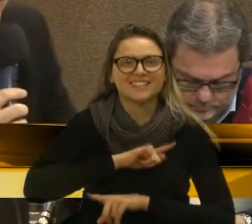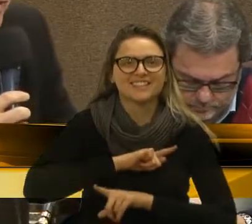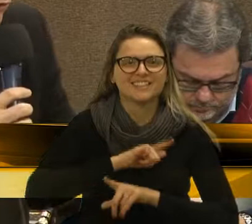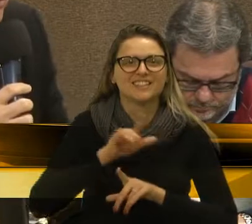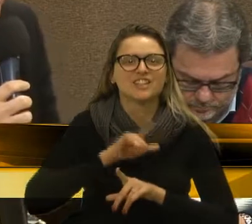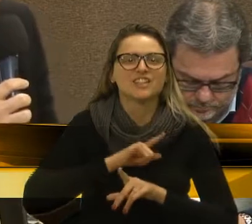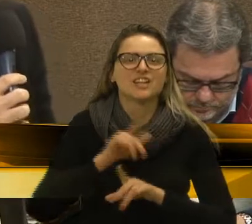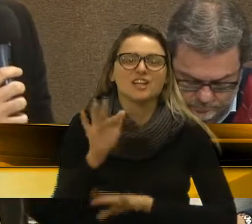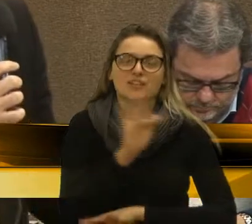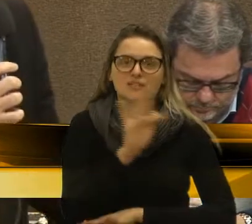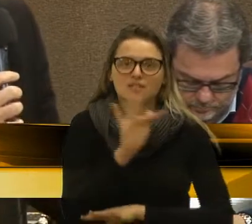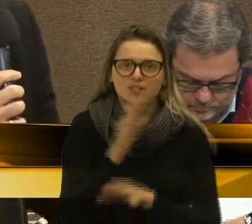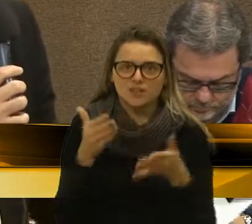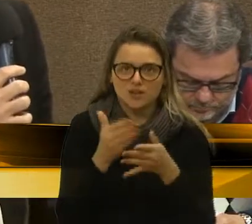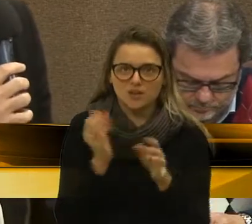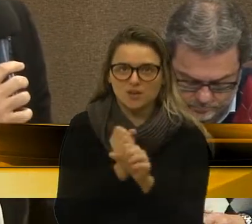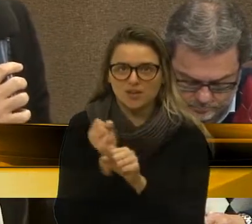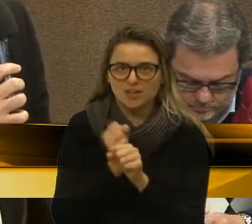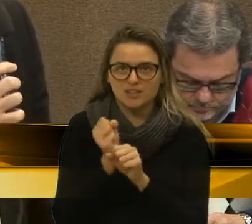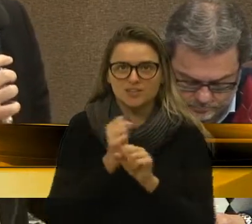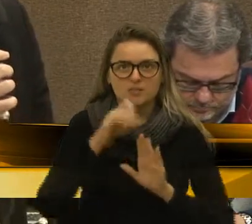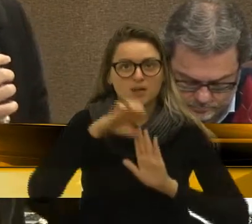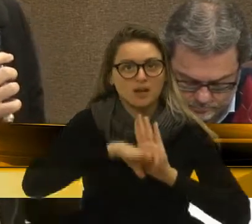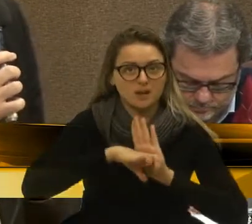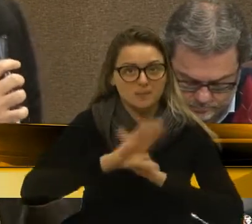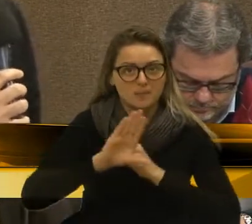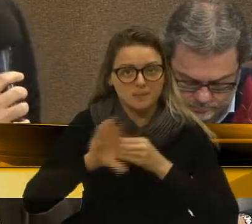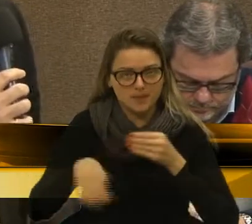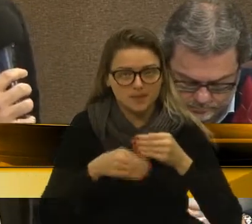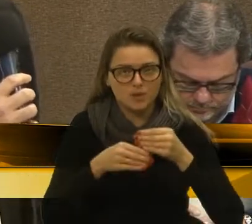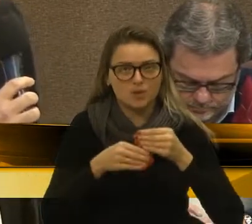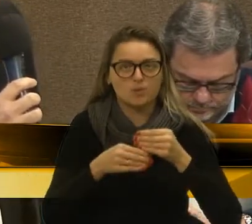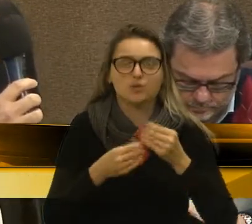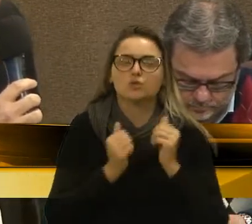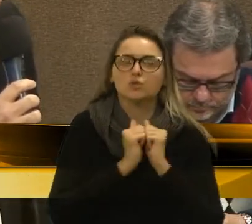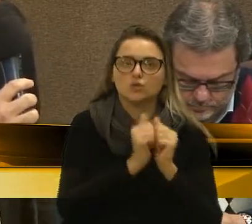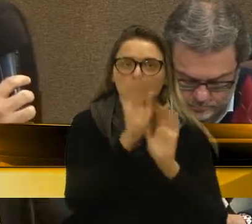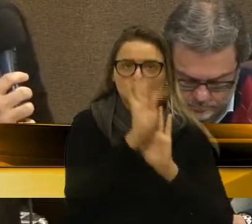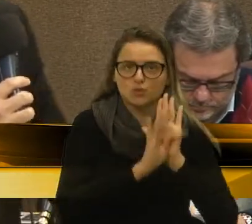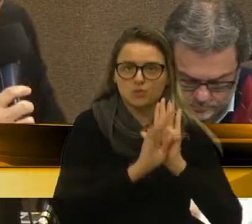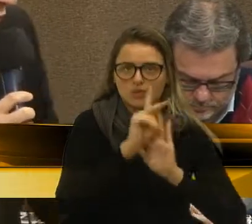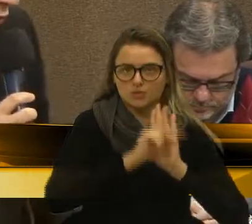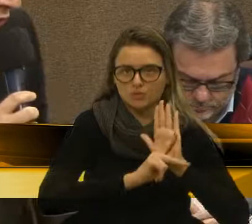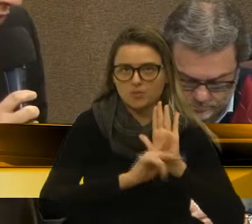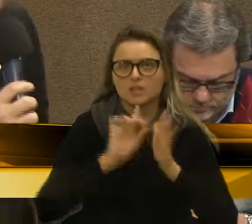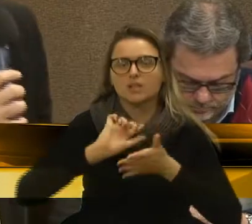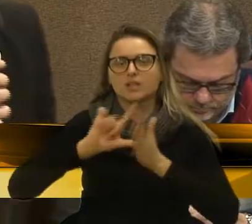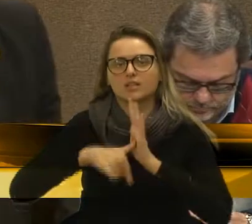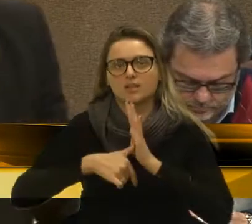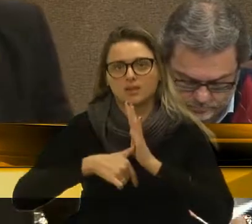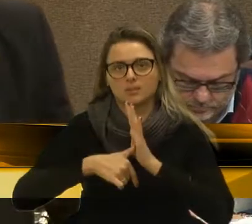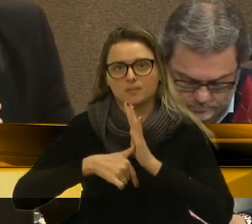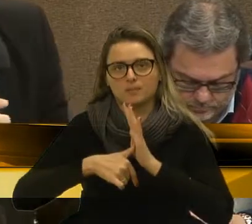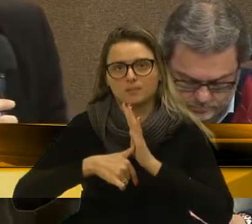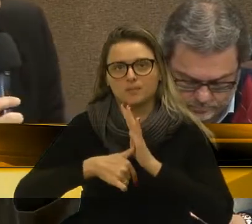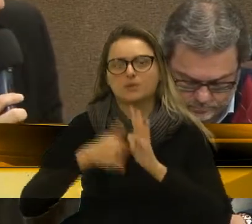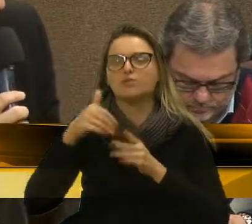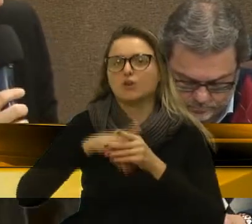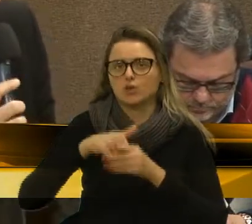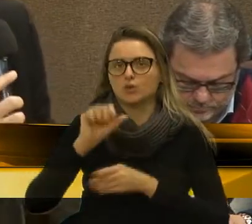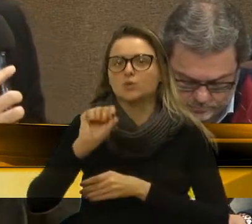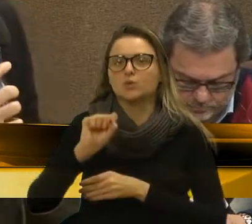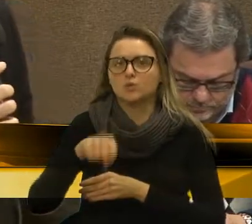então em fevereiro deste ano esta emenda aditiva como inclusa no texto do projeto. Então, no momento oportuno, votarei